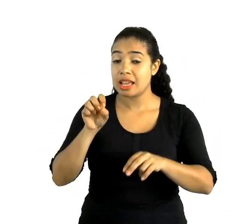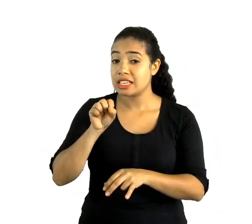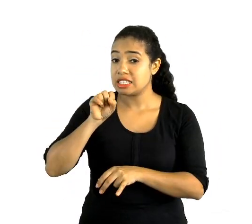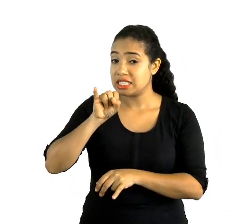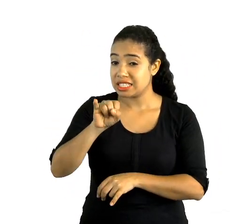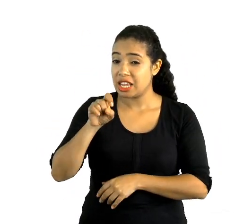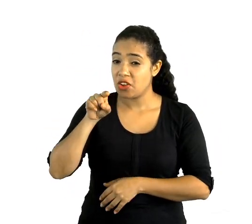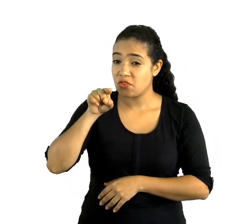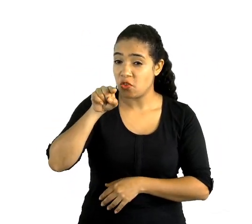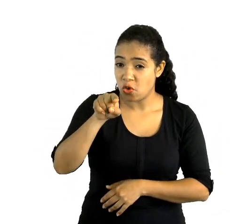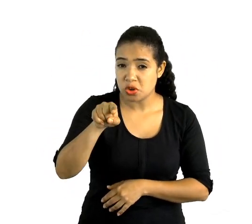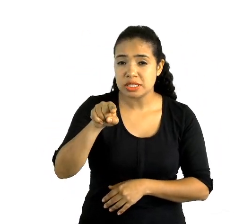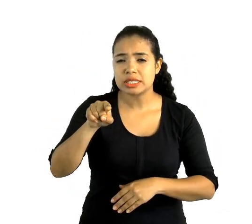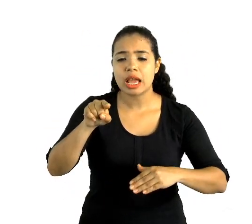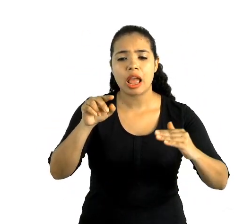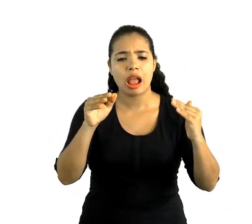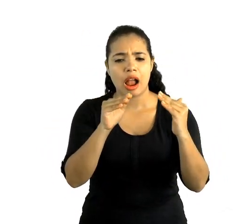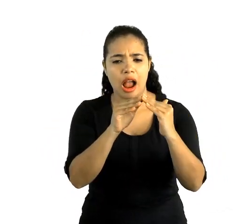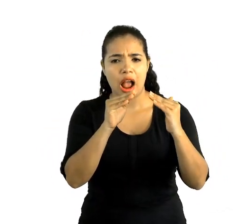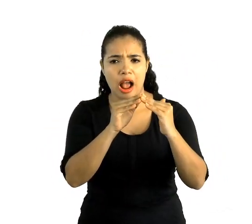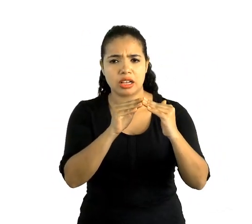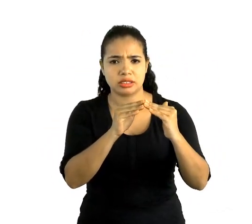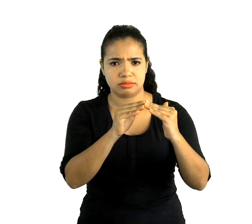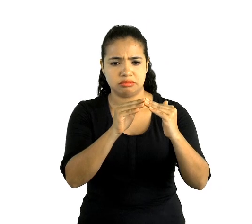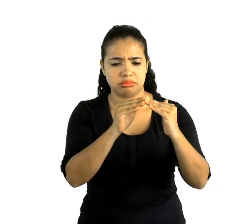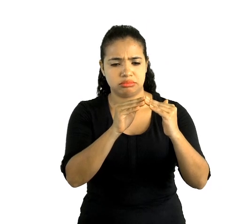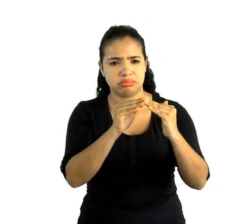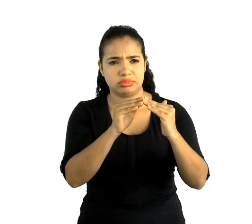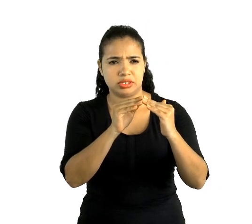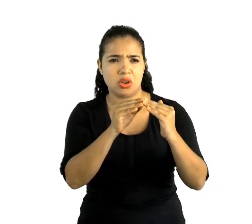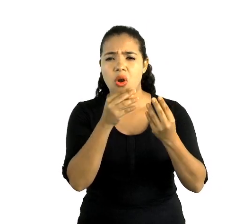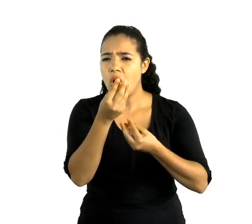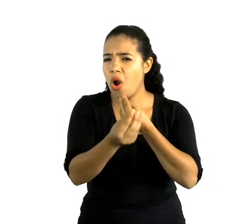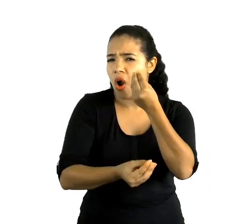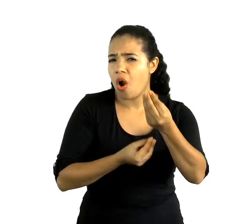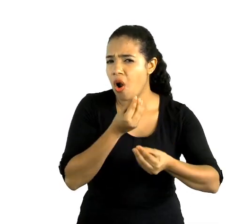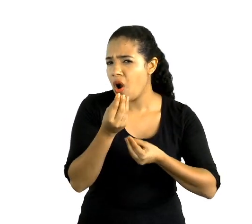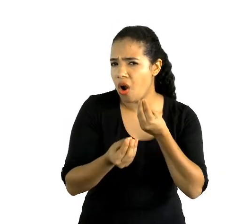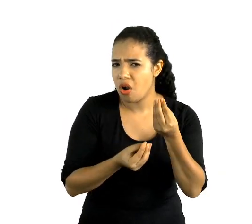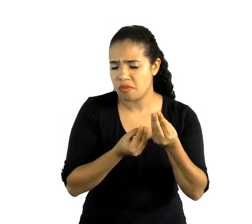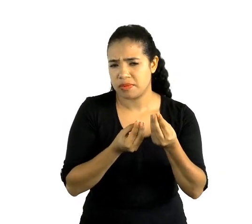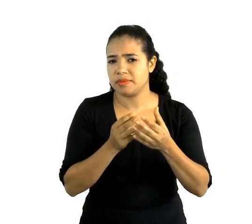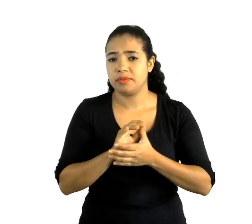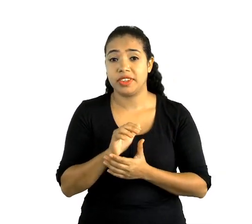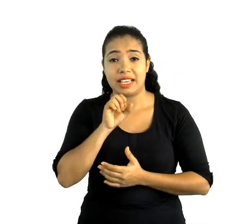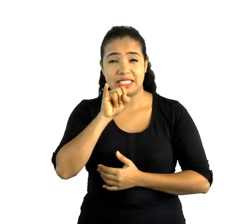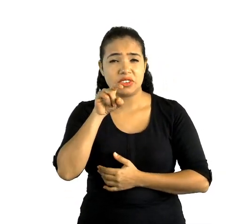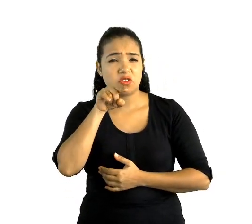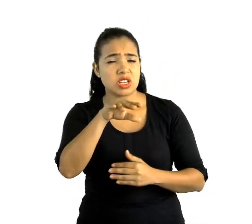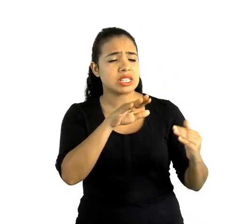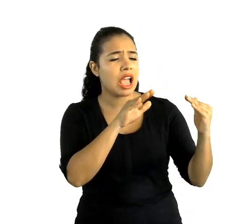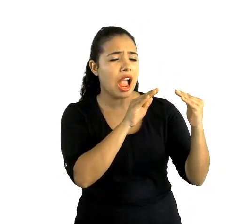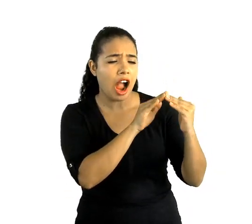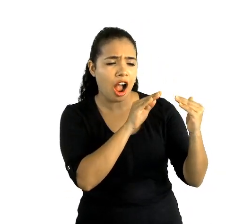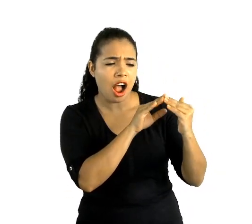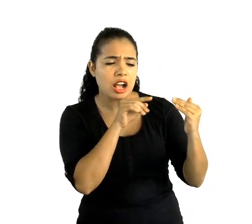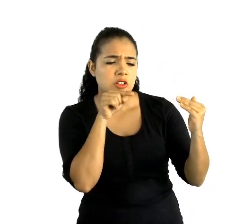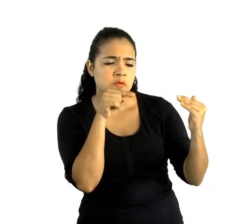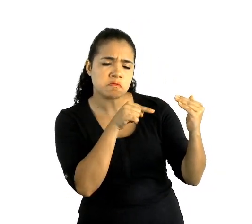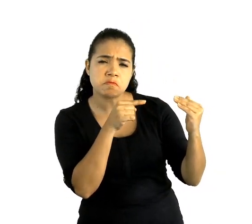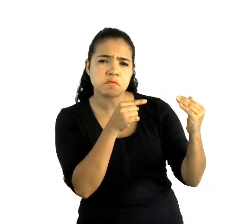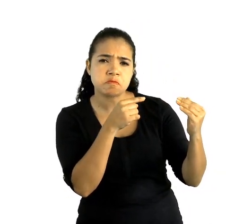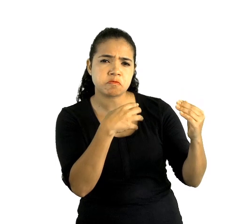você fosse uma casa. Se você fosse uma casa, que tipo de casa gostaria de ser?